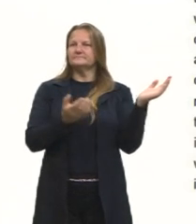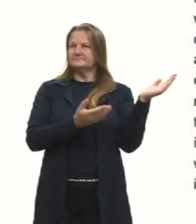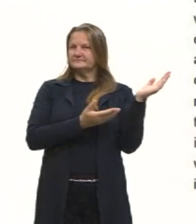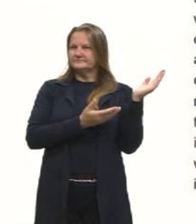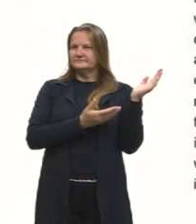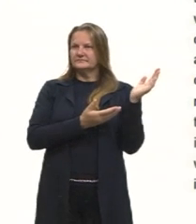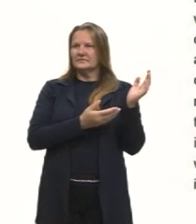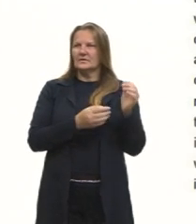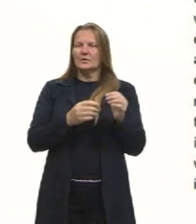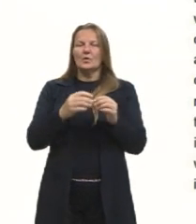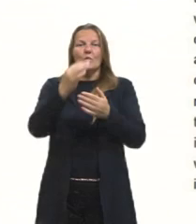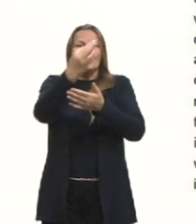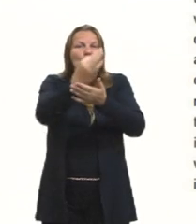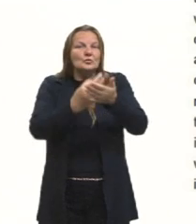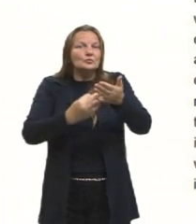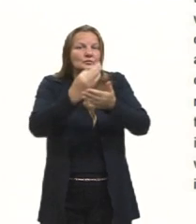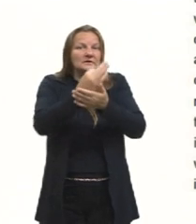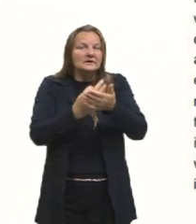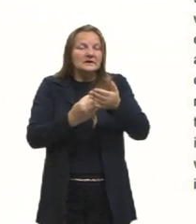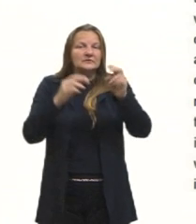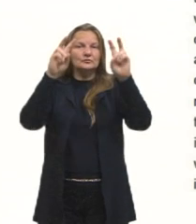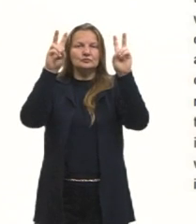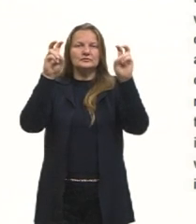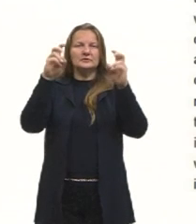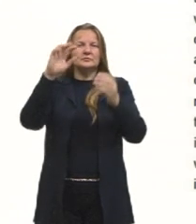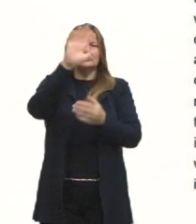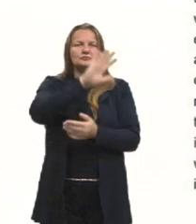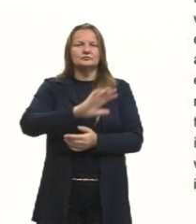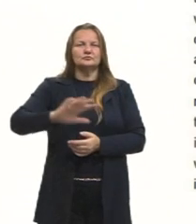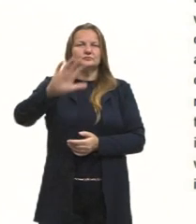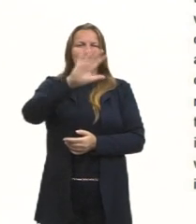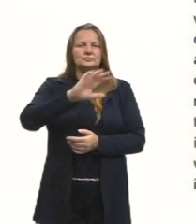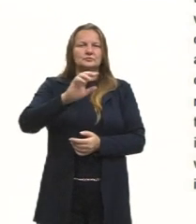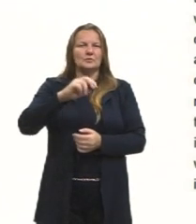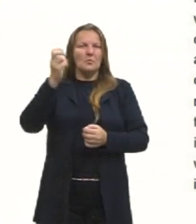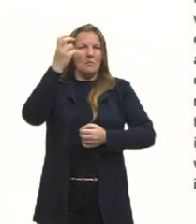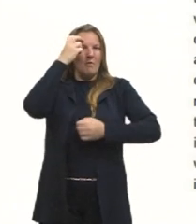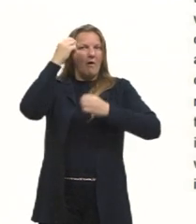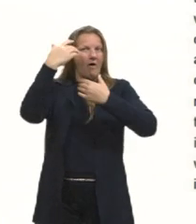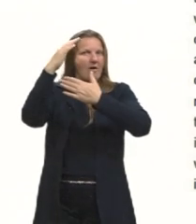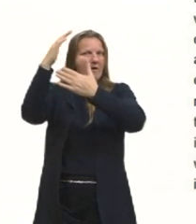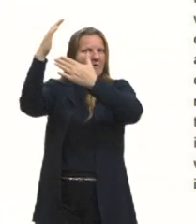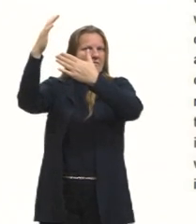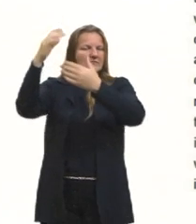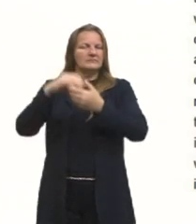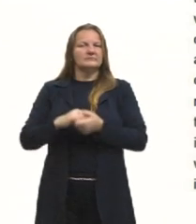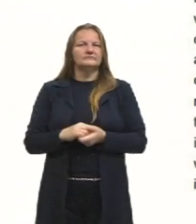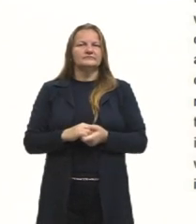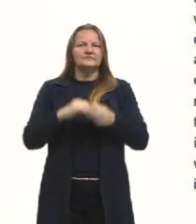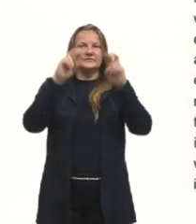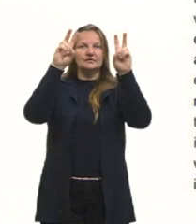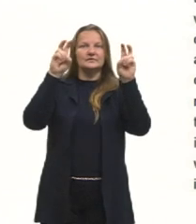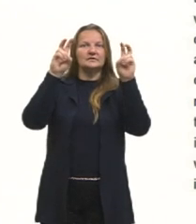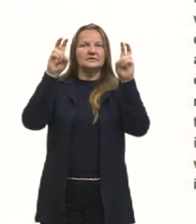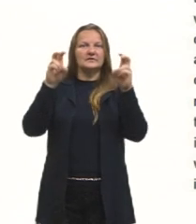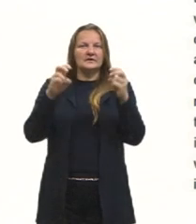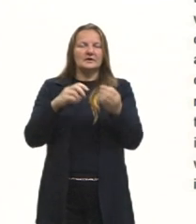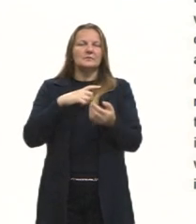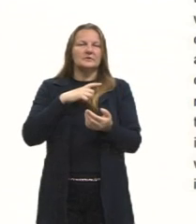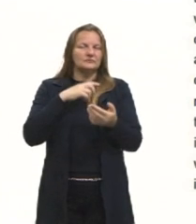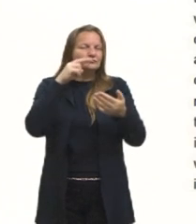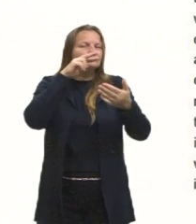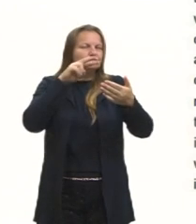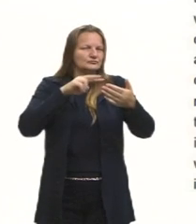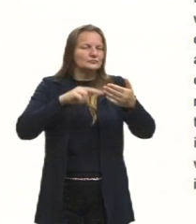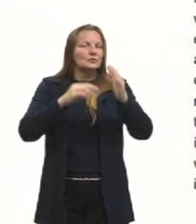O texto que aborda questões referentes ao tema do culto à celebridade, então a gente já sabe, mesmo não tendo um título, nós já